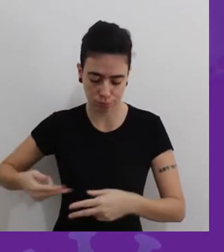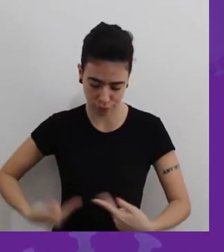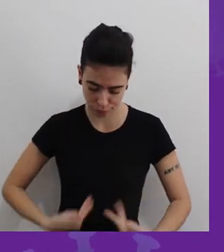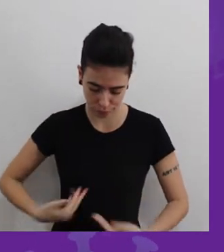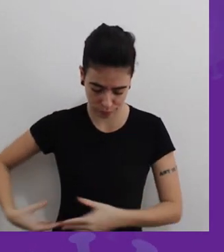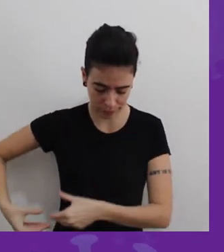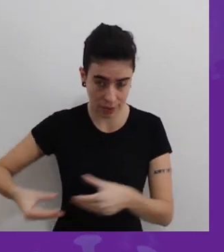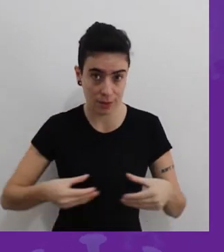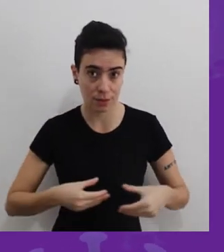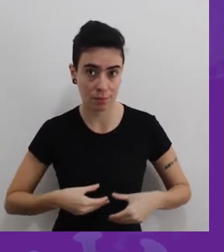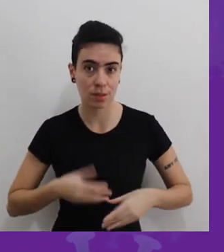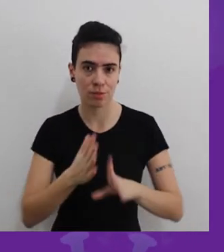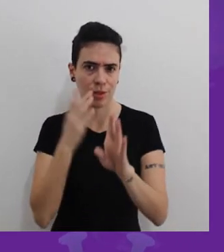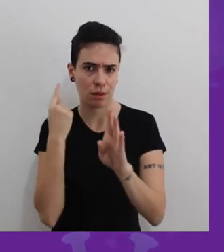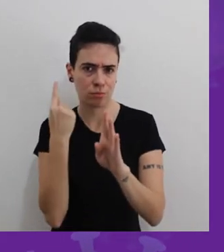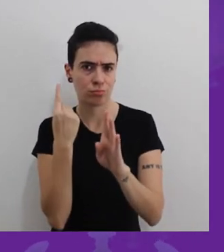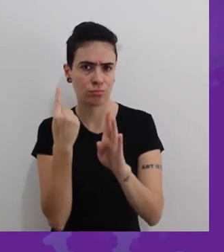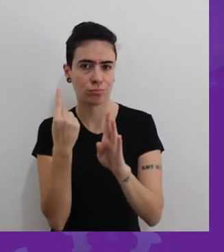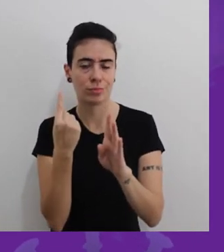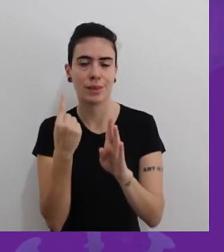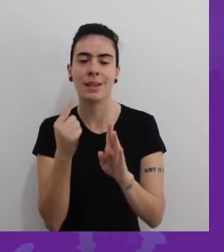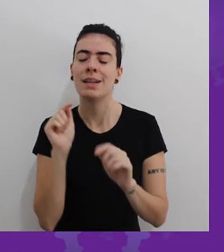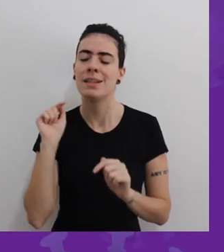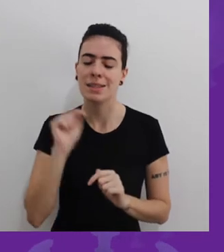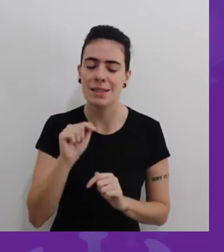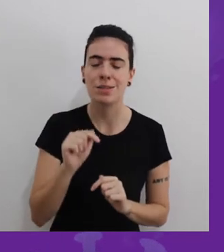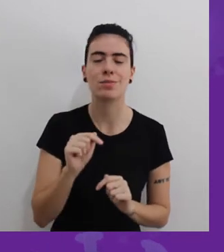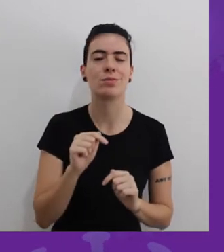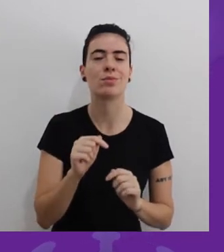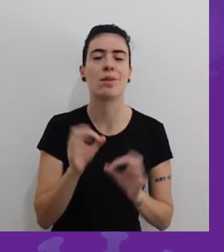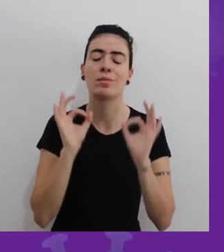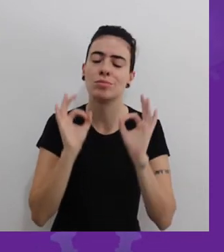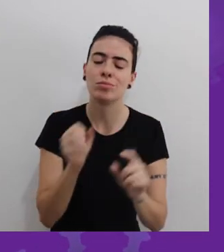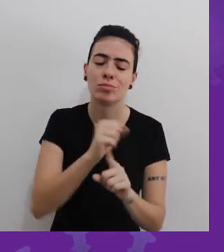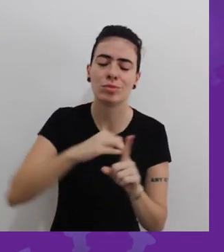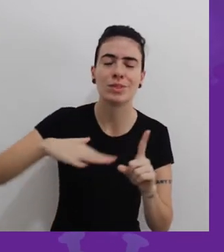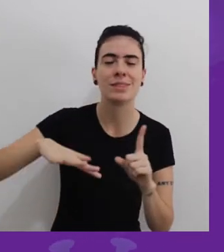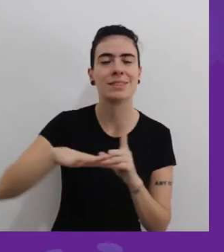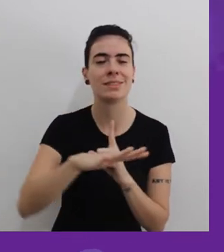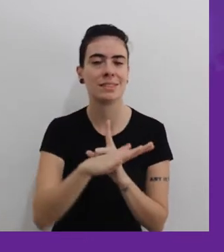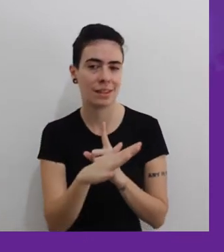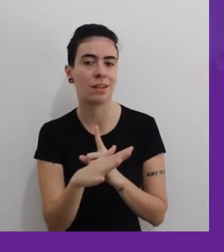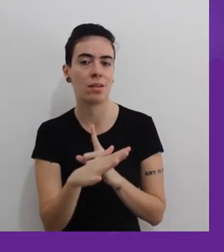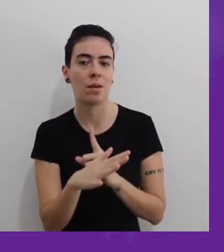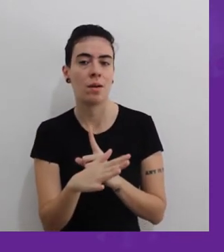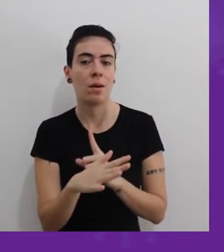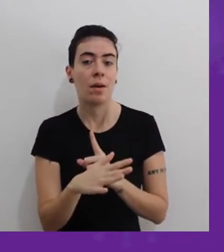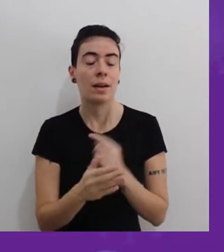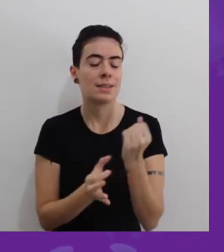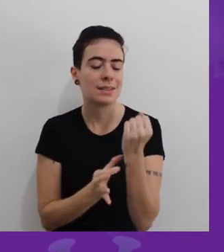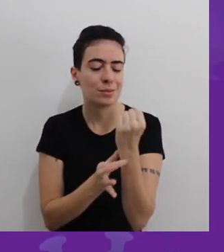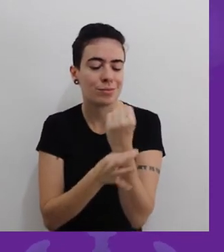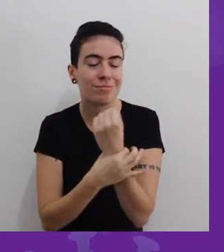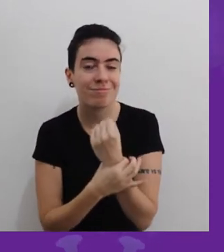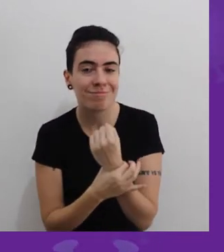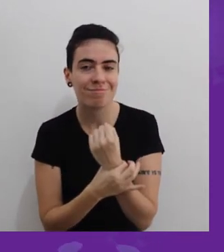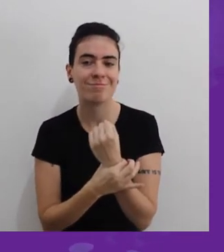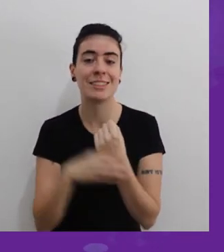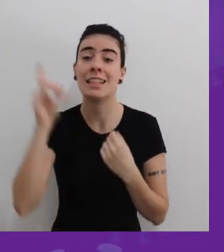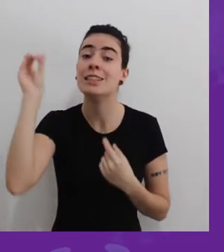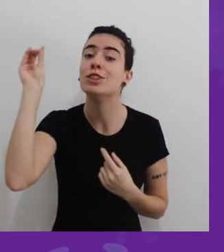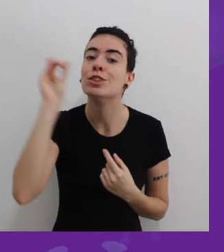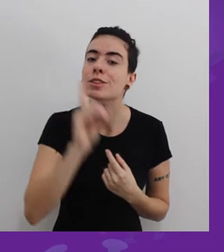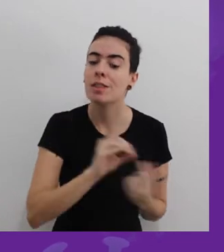justiça social e é uma forma de garantir equidade em saúde, direito igual para todos ao acesso